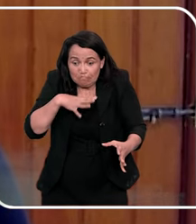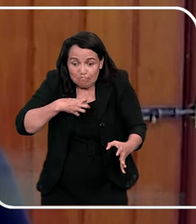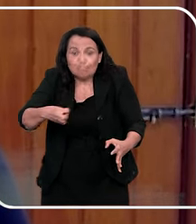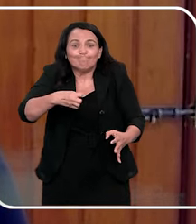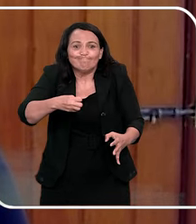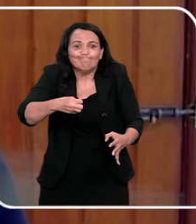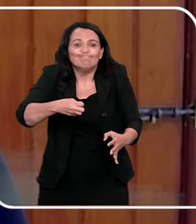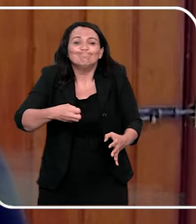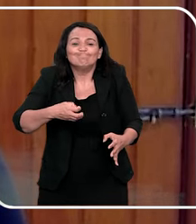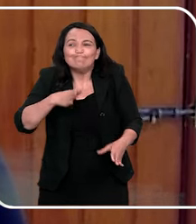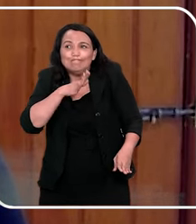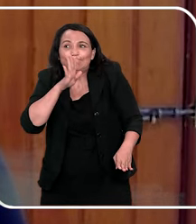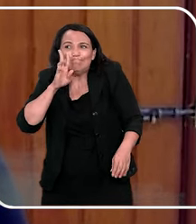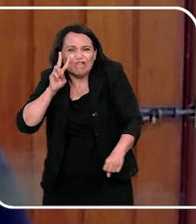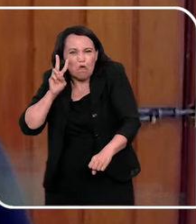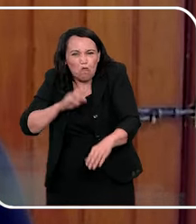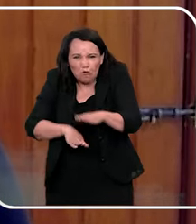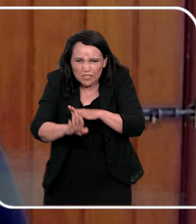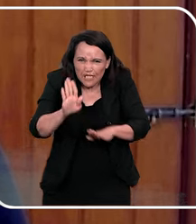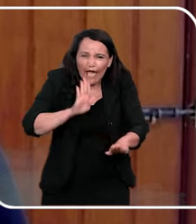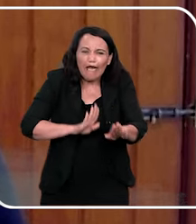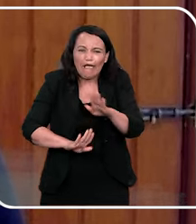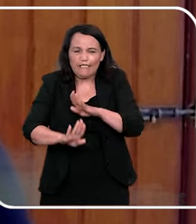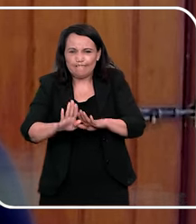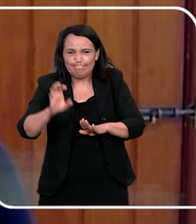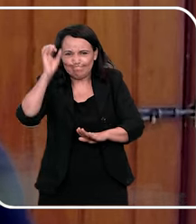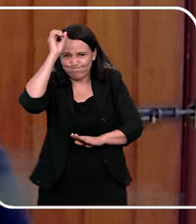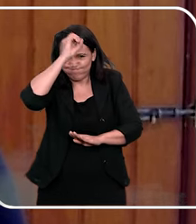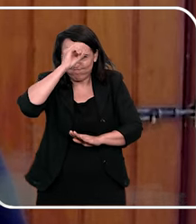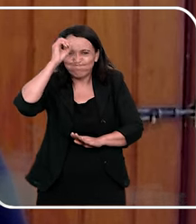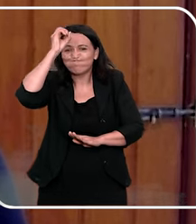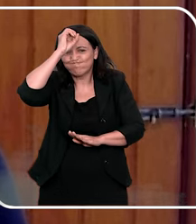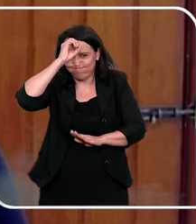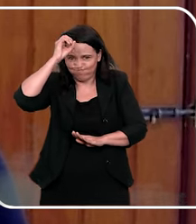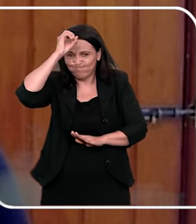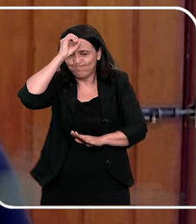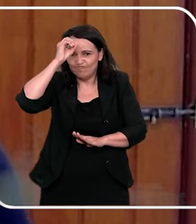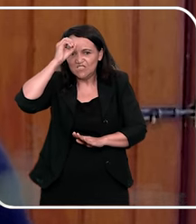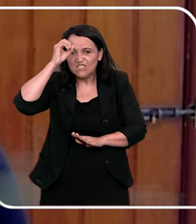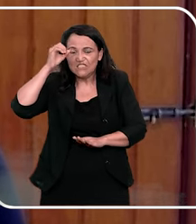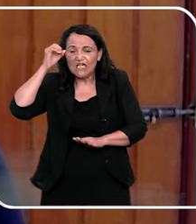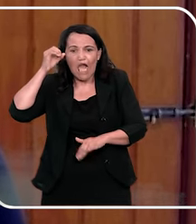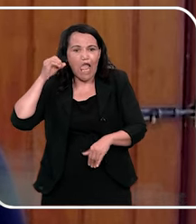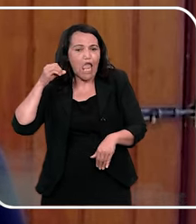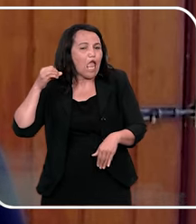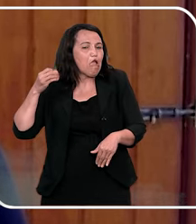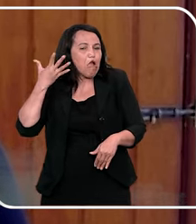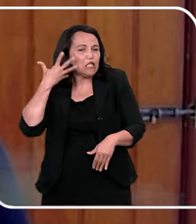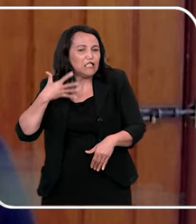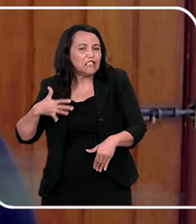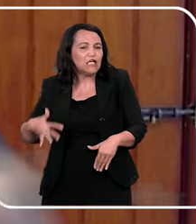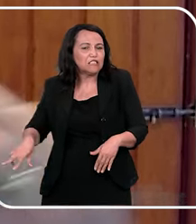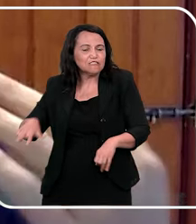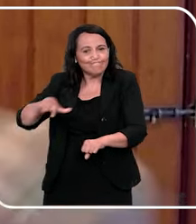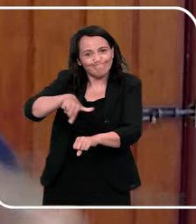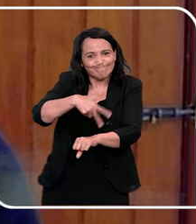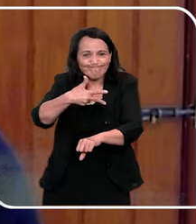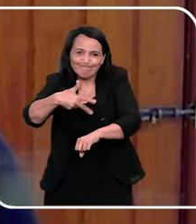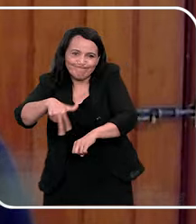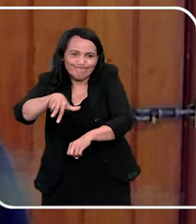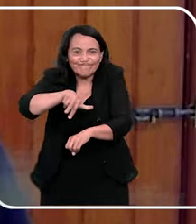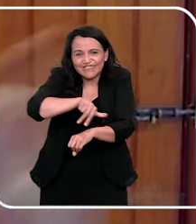muito cuidado, coisas bem inocentes mesmo, tem crianças que a gente posta dançando, há danças,